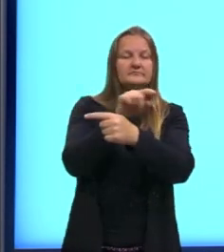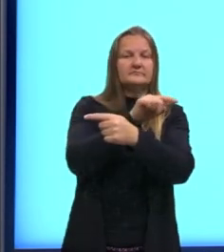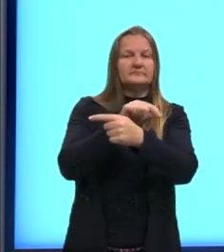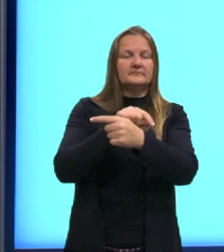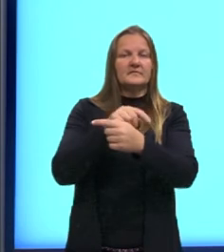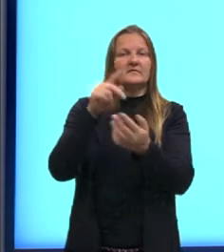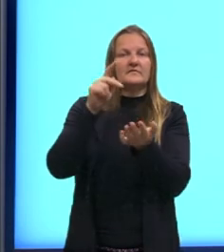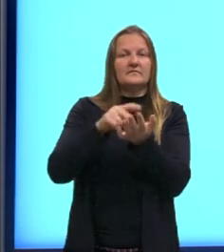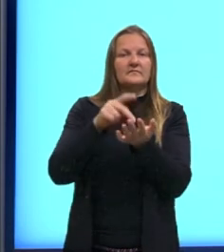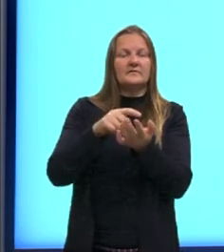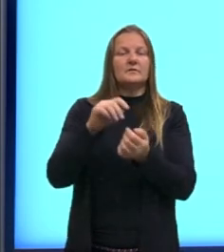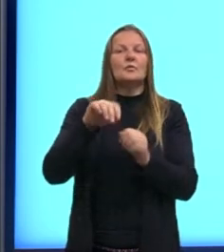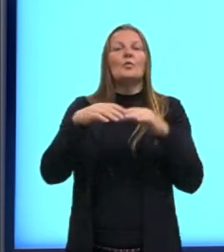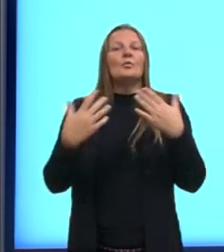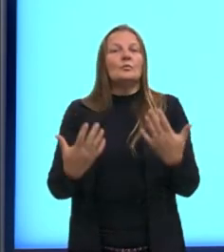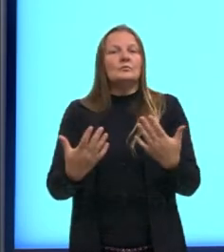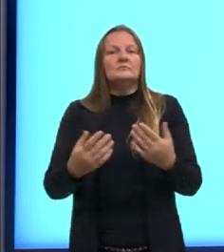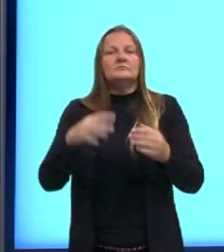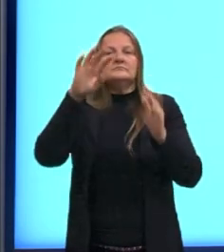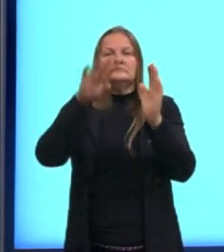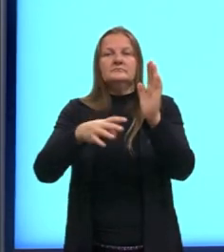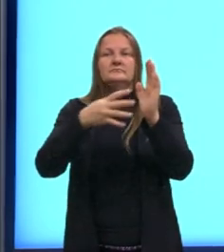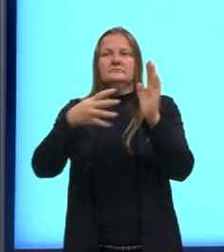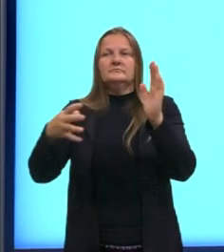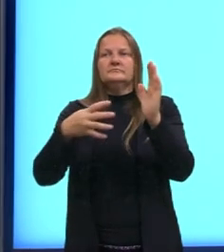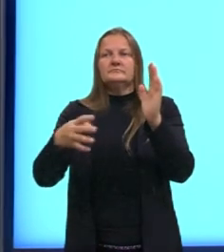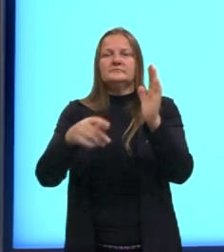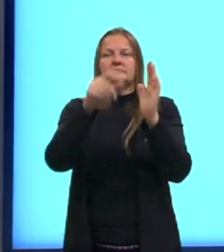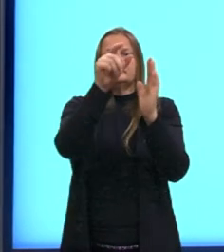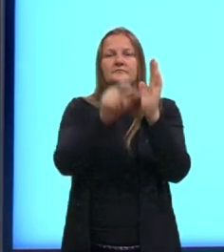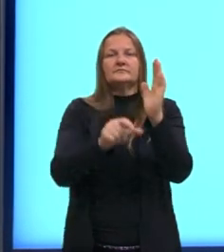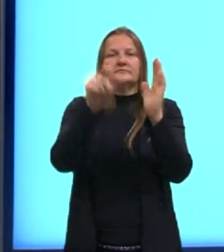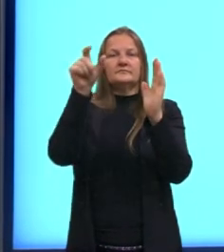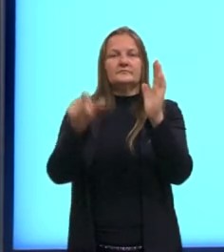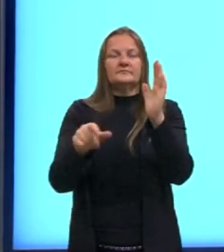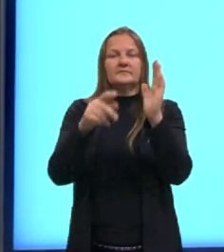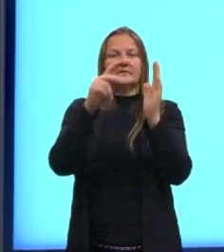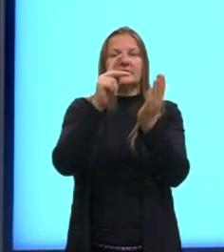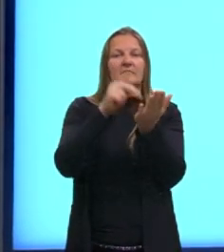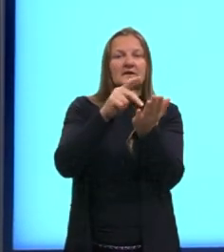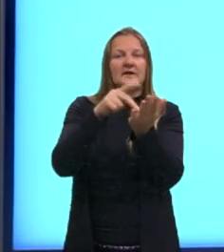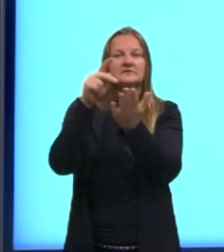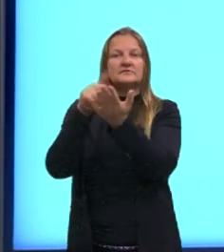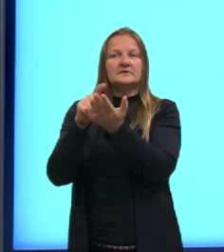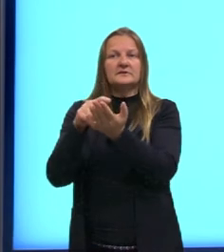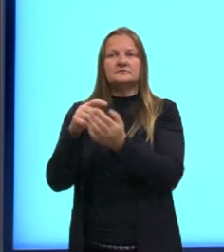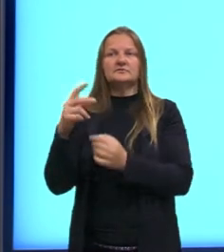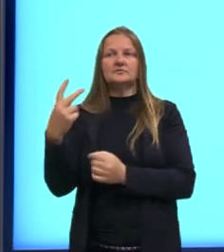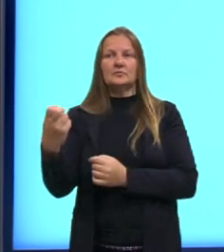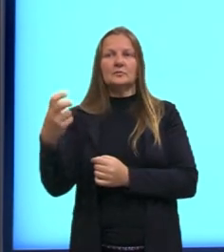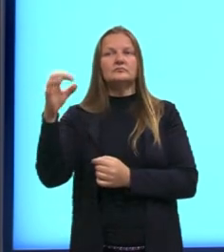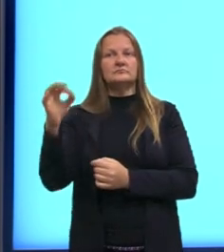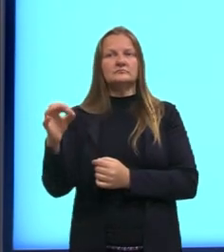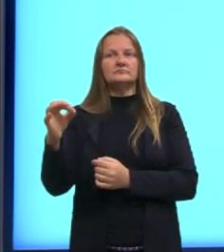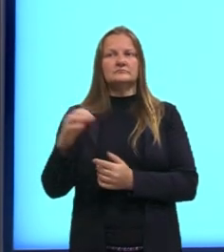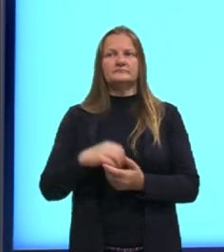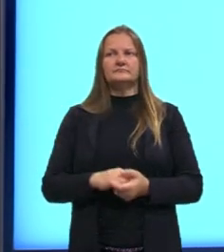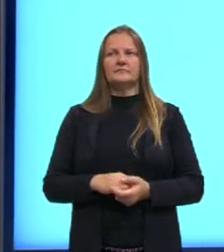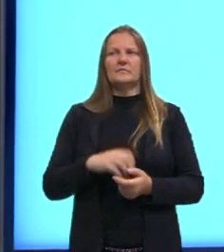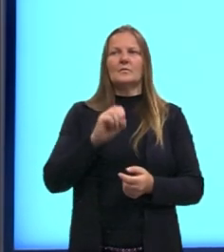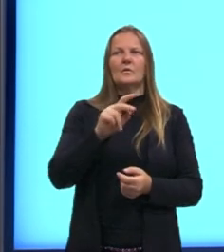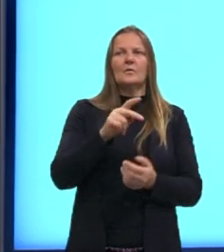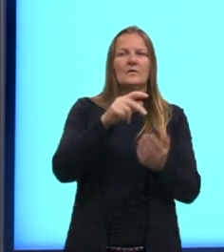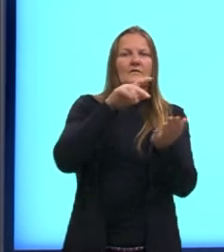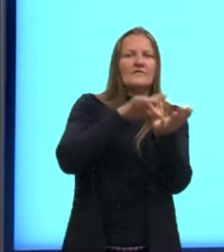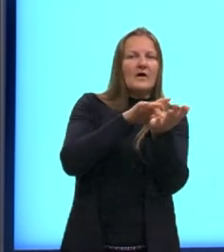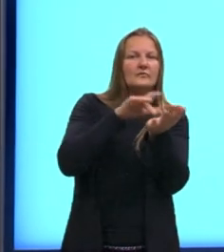verdadeiro quando? As nossas duas proposições forem verdadeiras, então, está correto. Ou quando